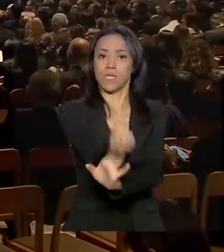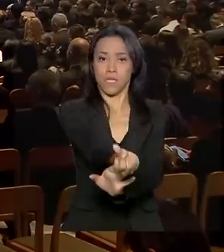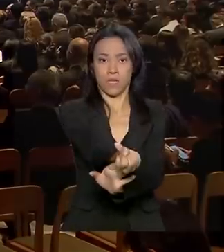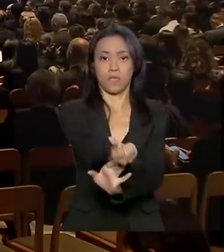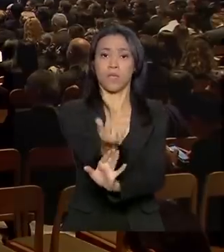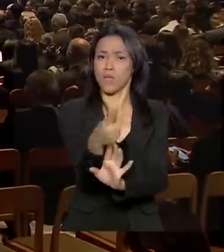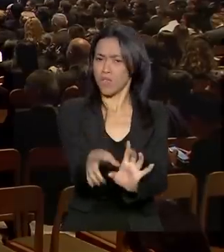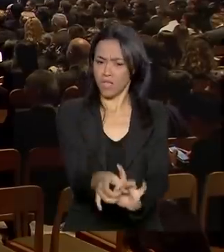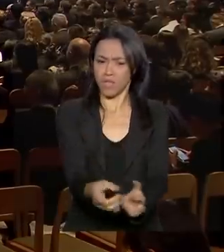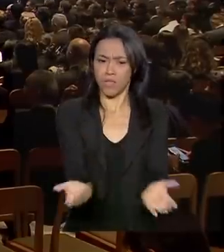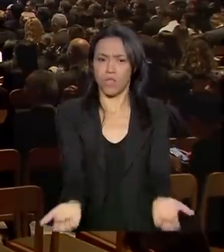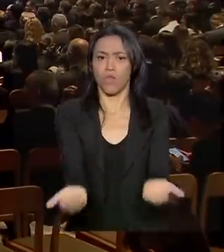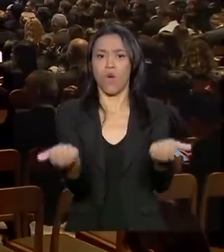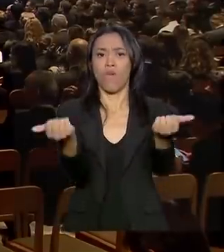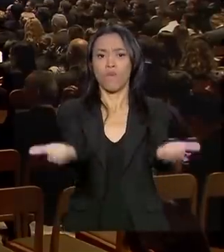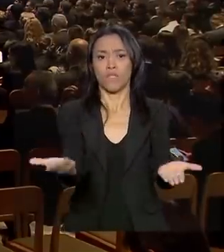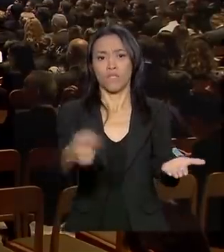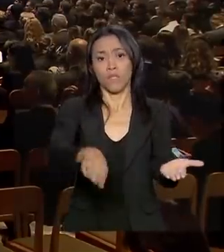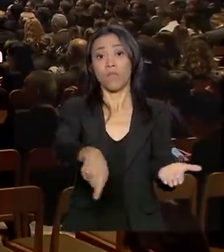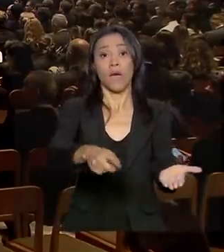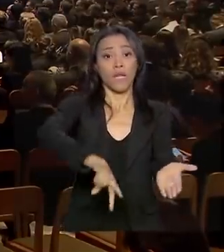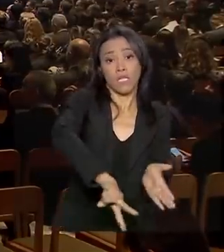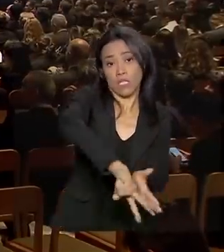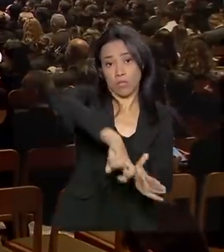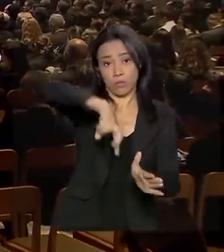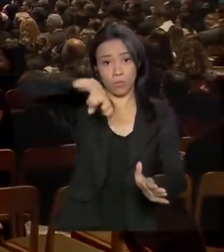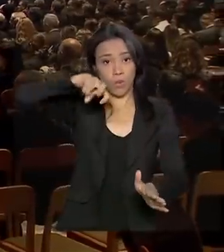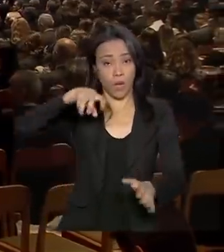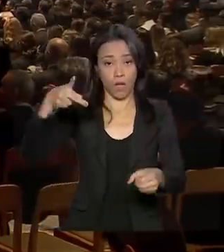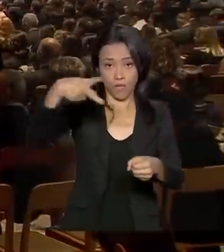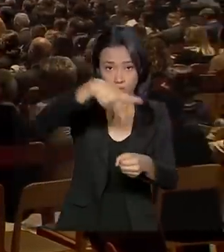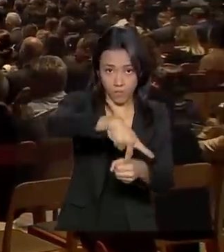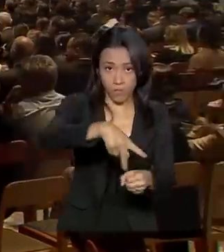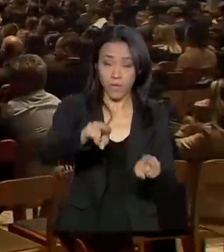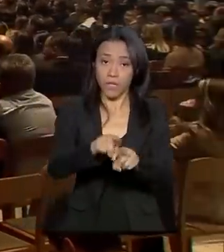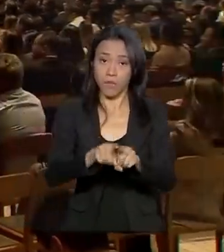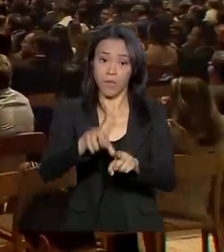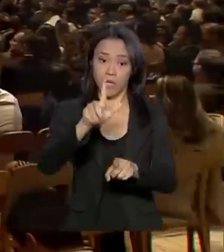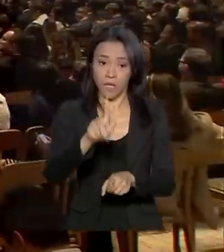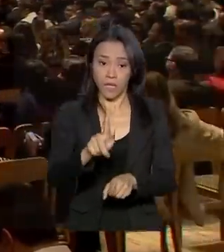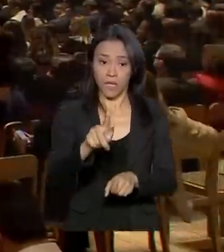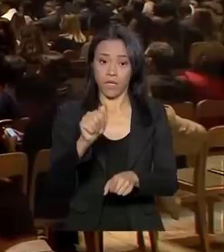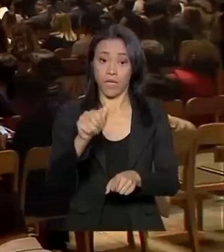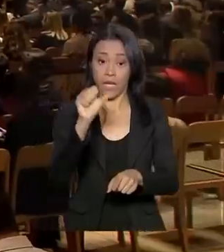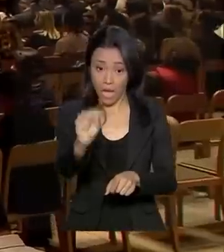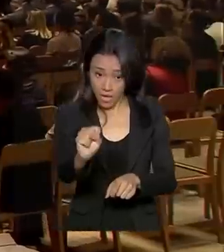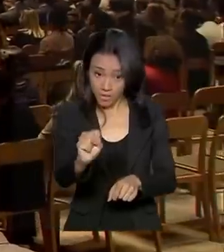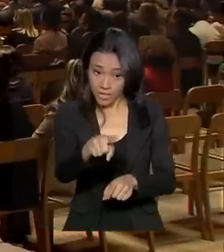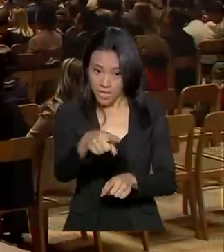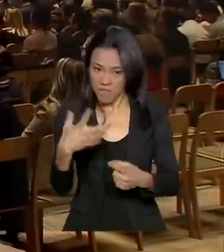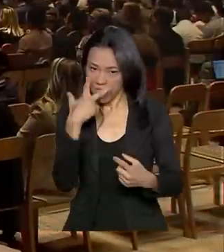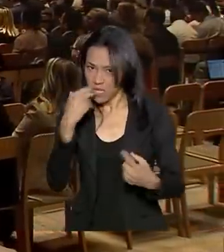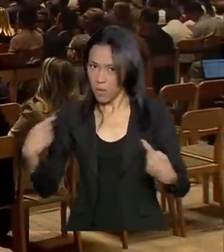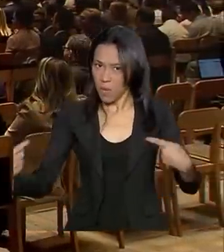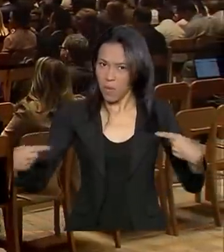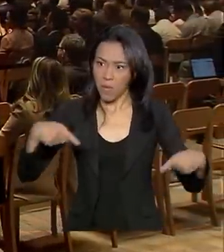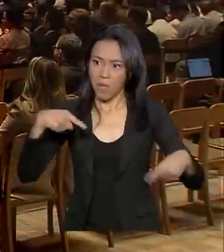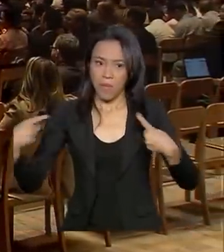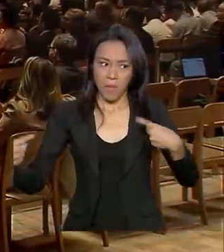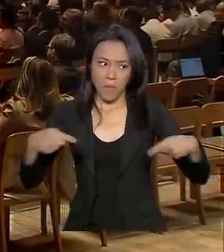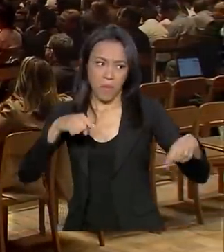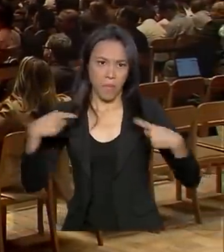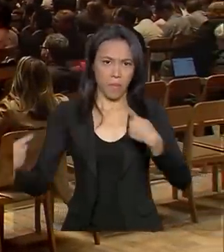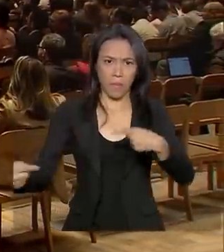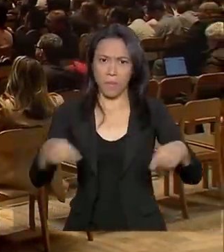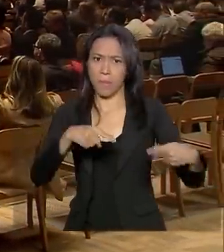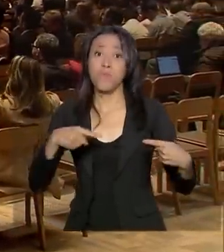exploração e produção de petróleo e gás. E a expectativa é que a disputa seja muito acerrada. Isso porque são